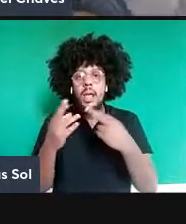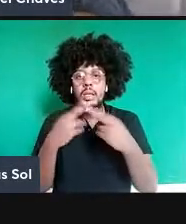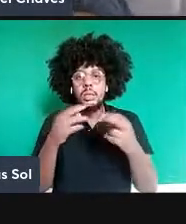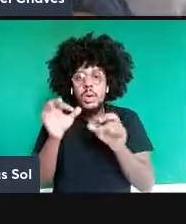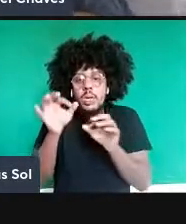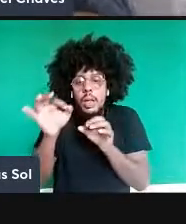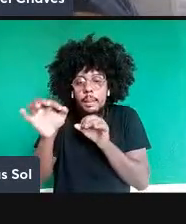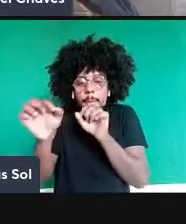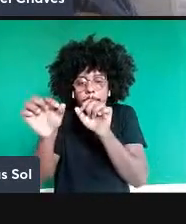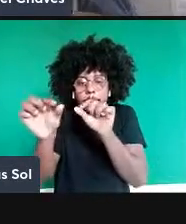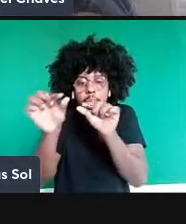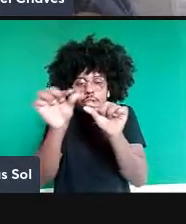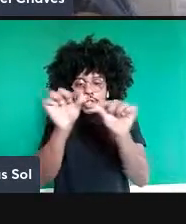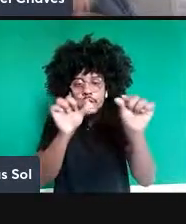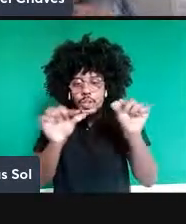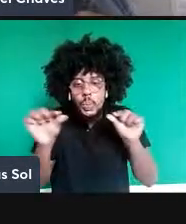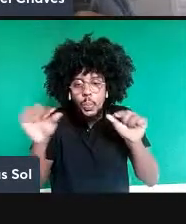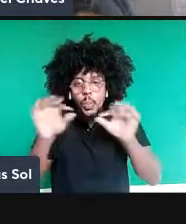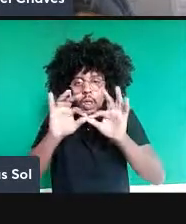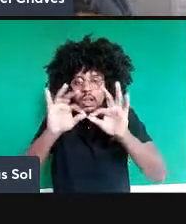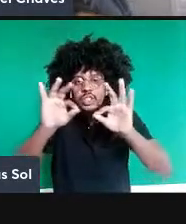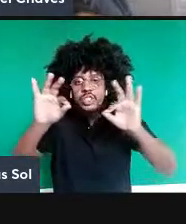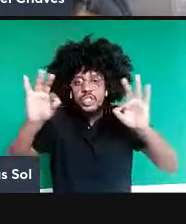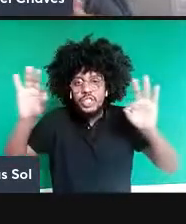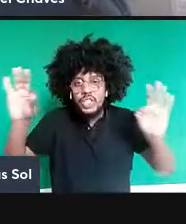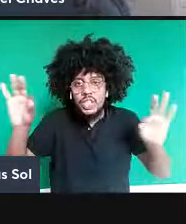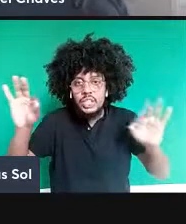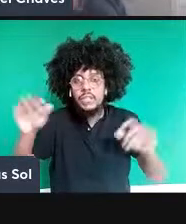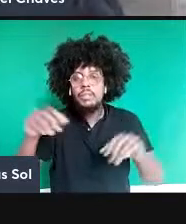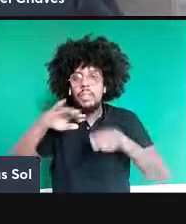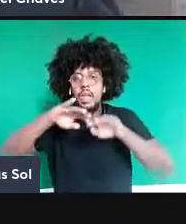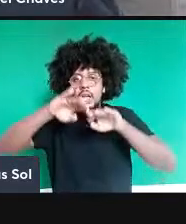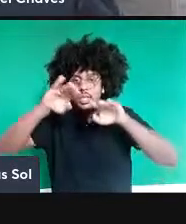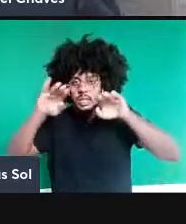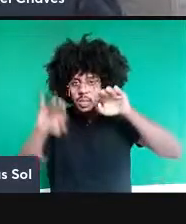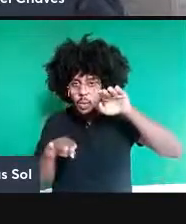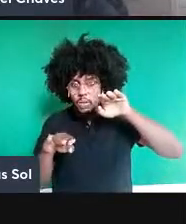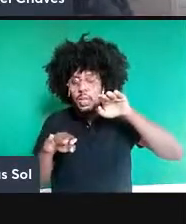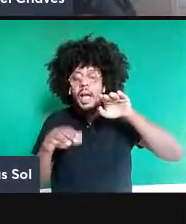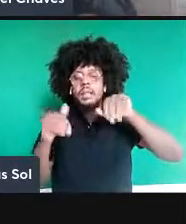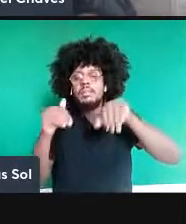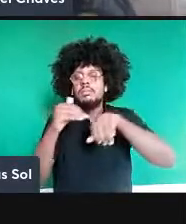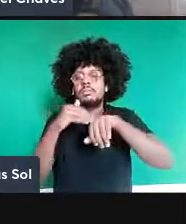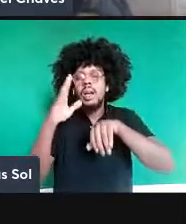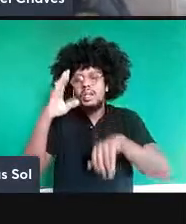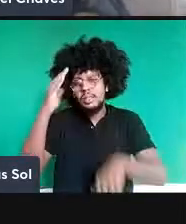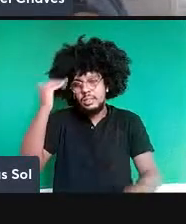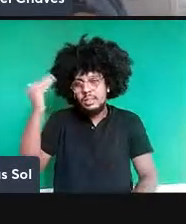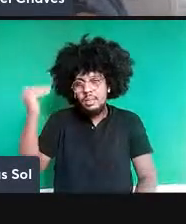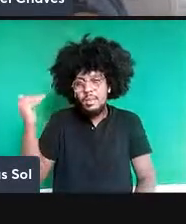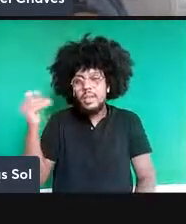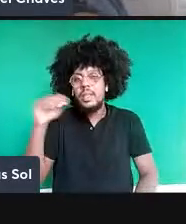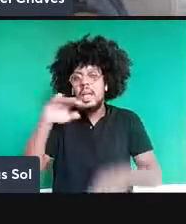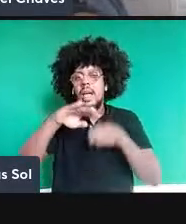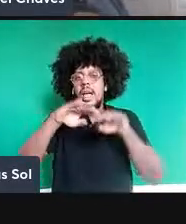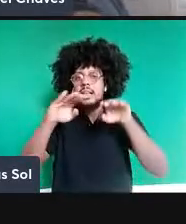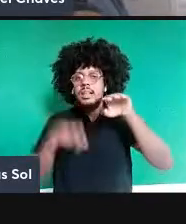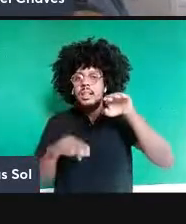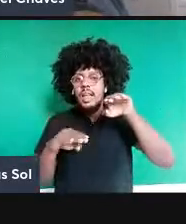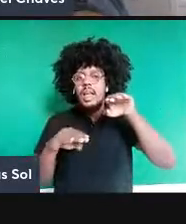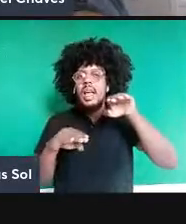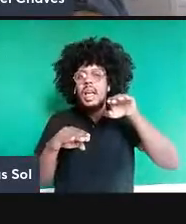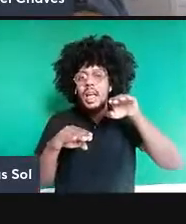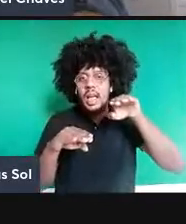distantes. Uma dessas desigualdades, que talvez seja a mais famosa de todas elas, é a desigualdade CHSH, Clauser,